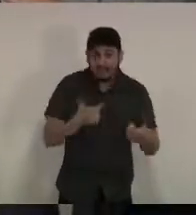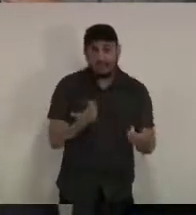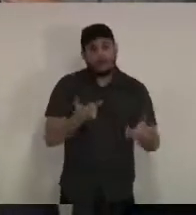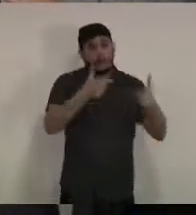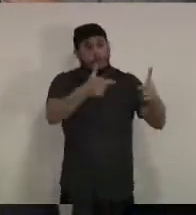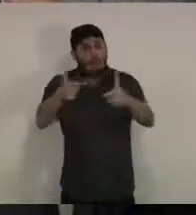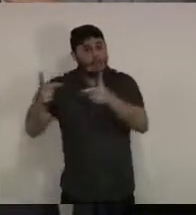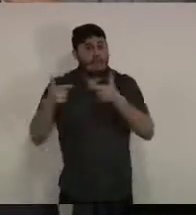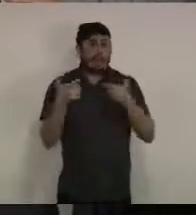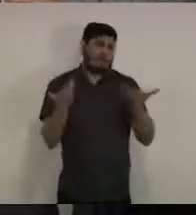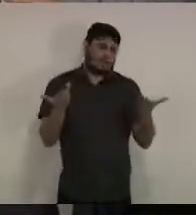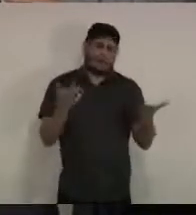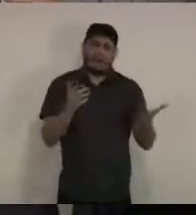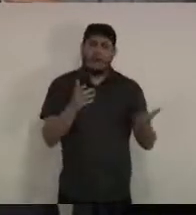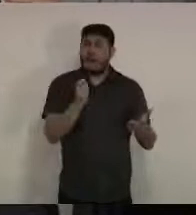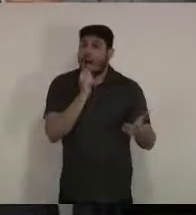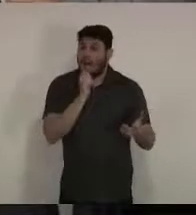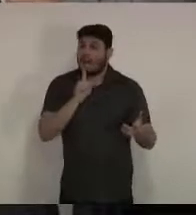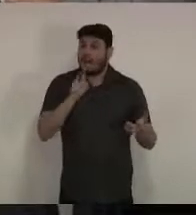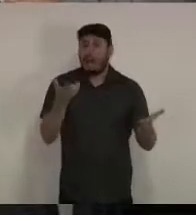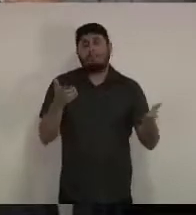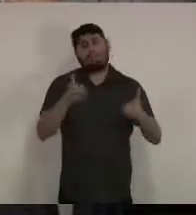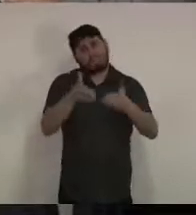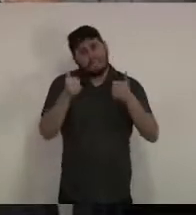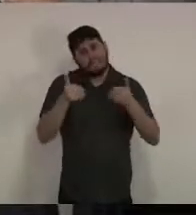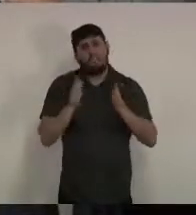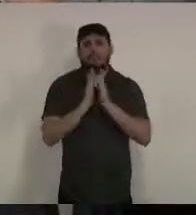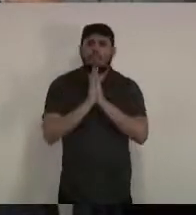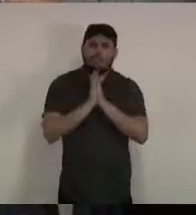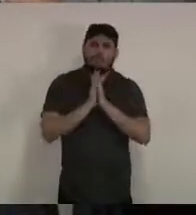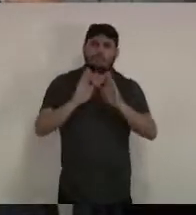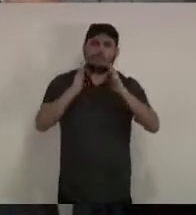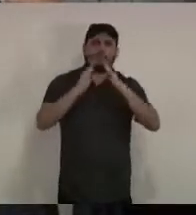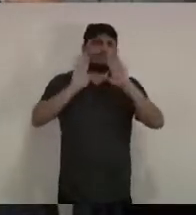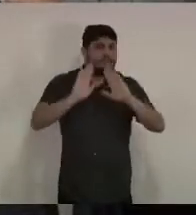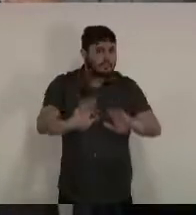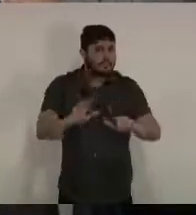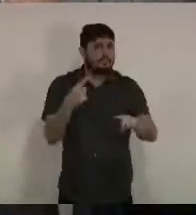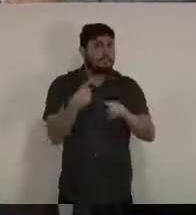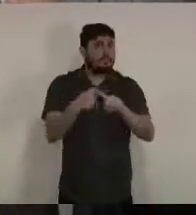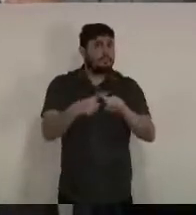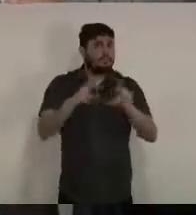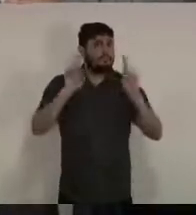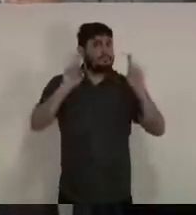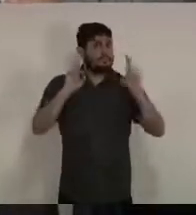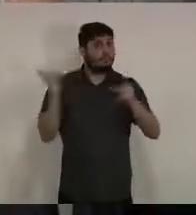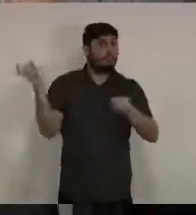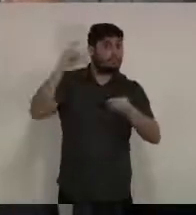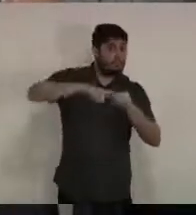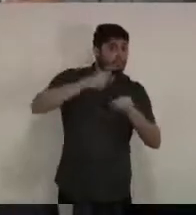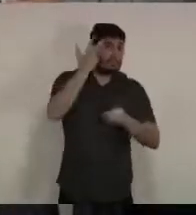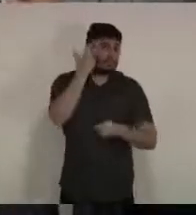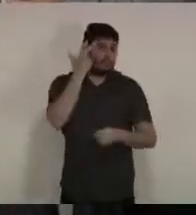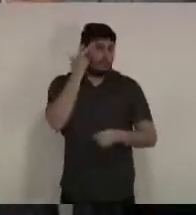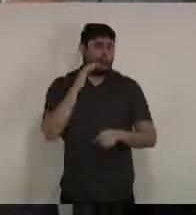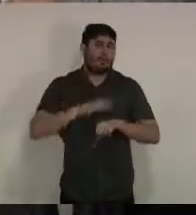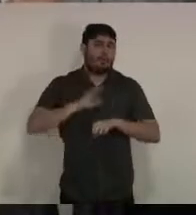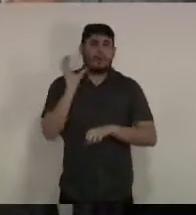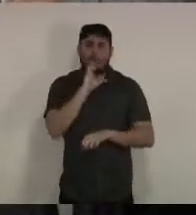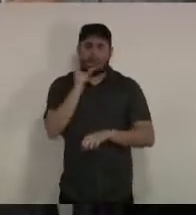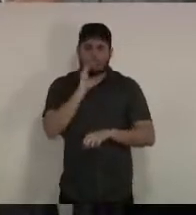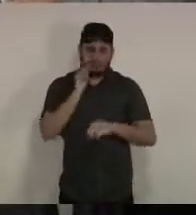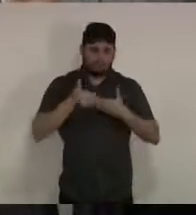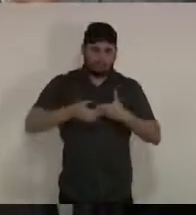em casa especialmente nesses próximos 15 dias para garantir que a gente possa voltar à normalidade o mais rápido possível